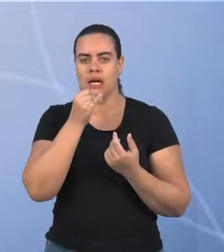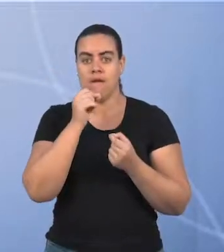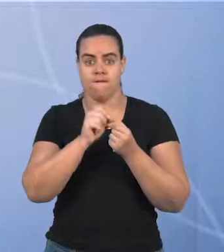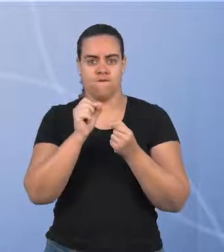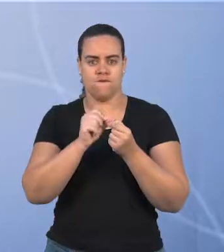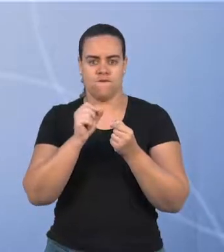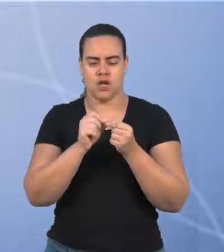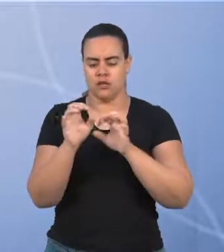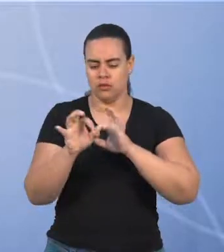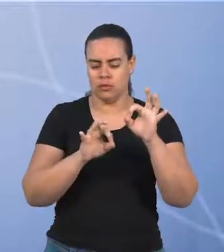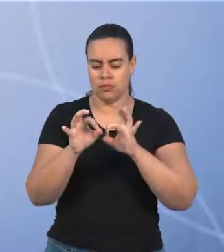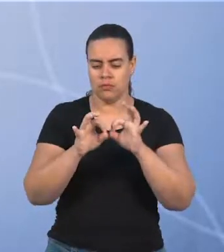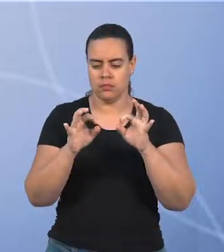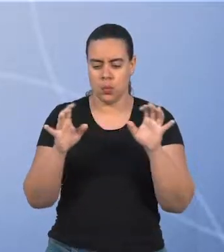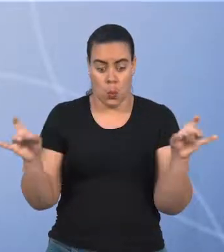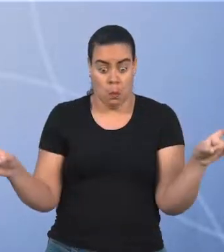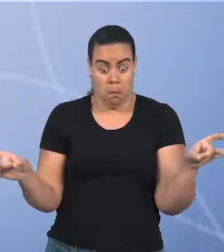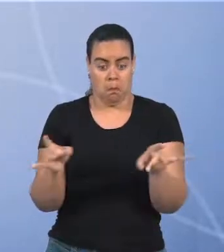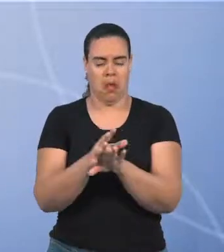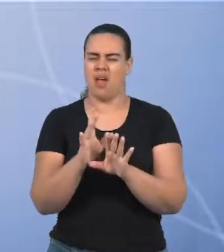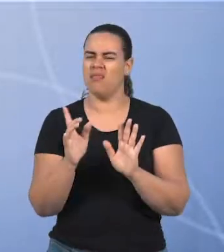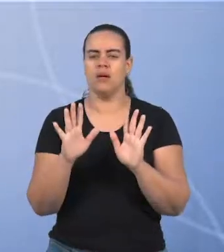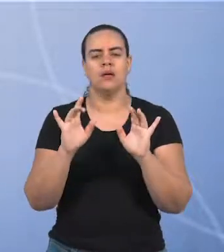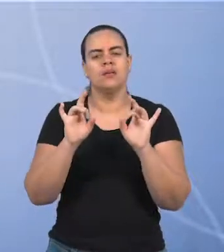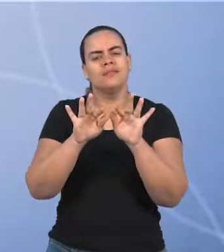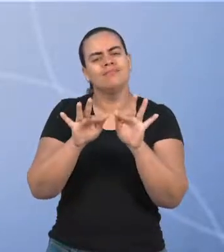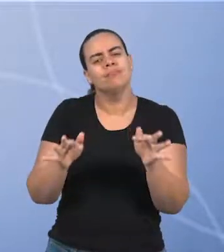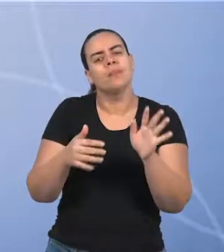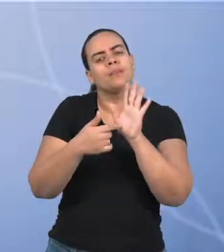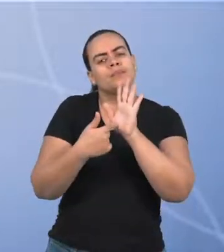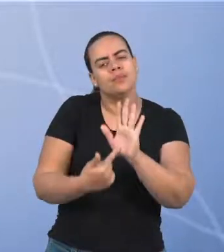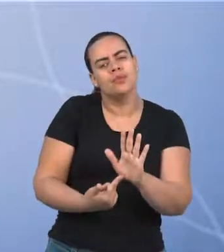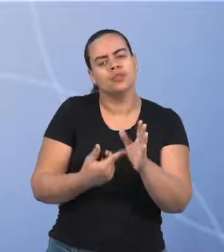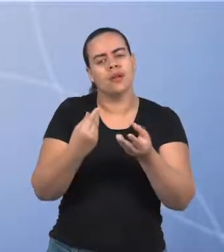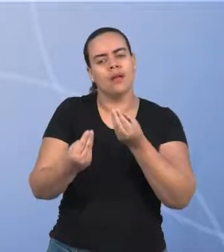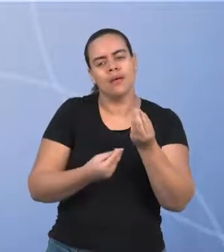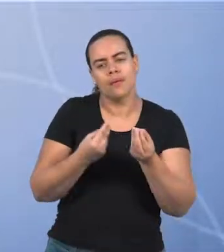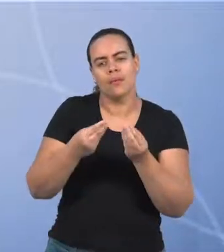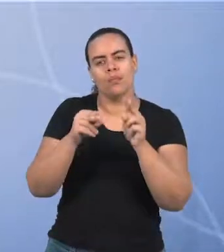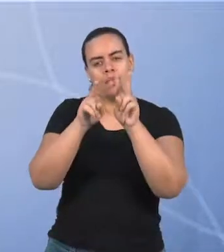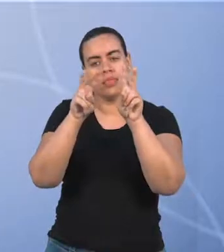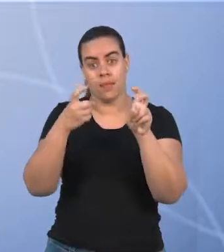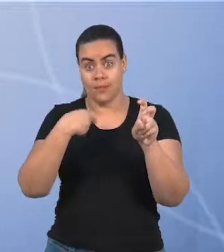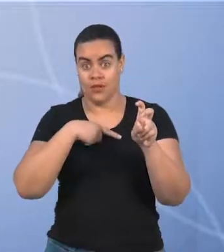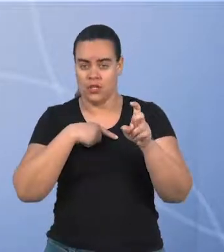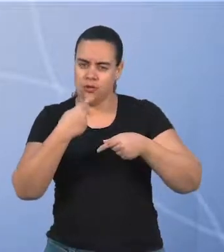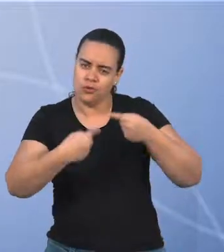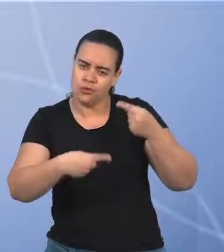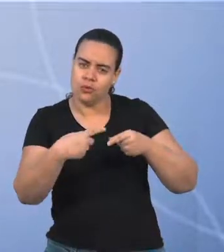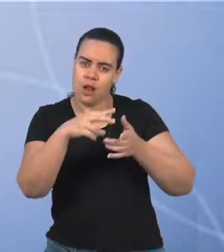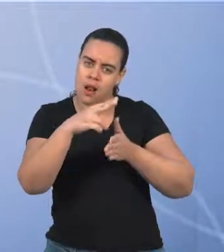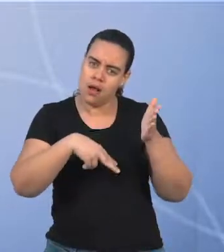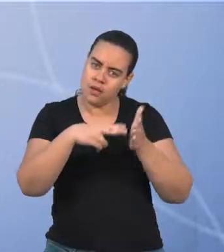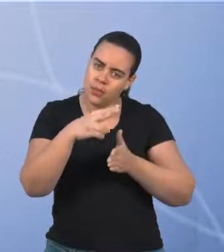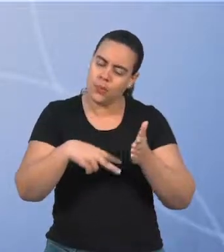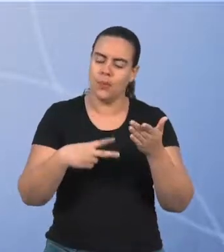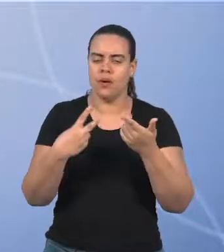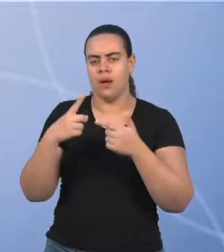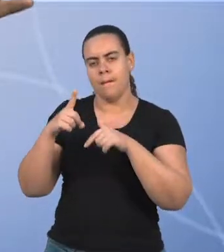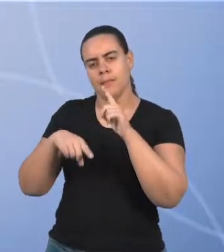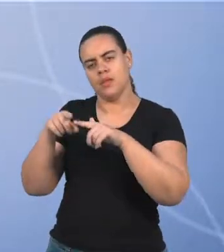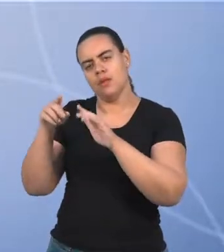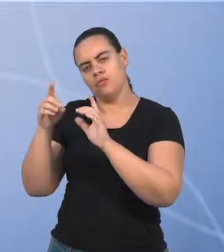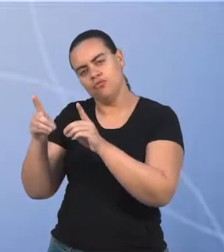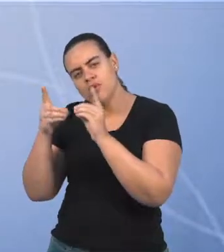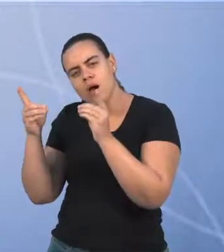completo, e sim uma ação artística que consiga, de alguma forma, tratar do que discutiremos na leitura do material didático em